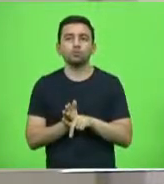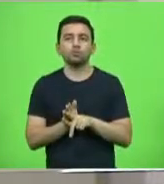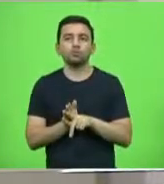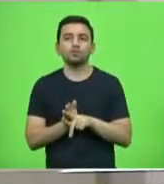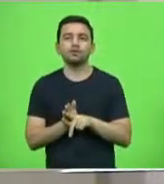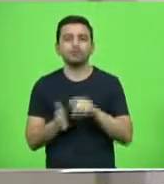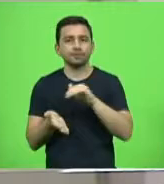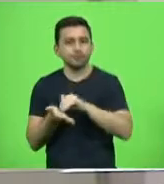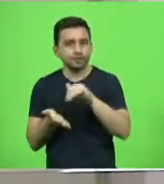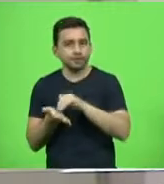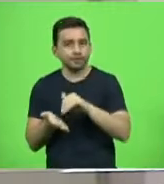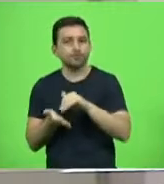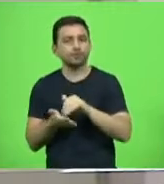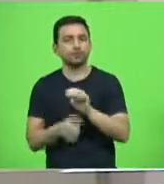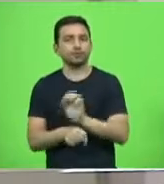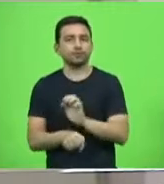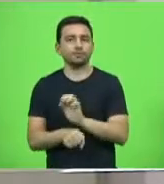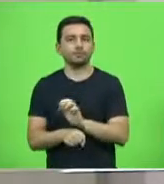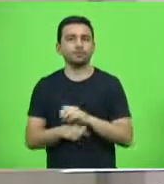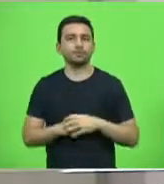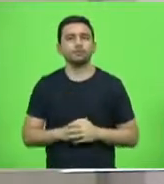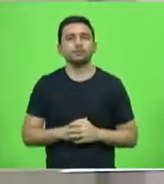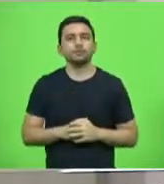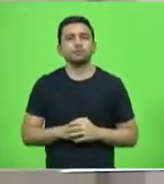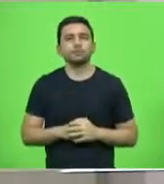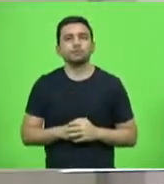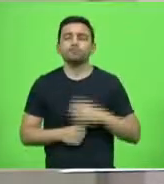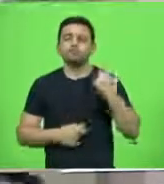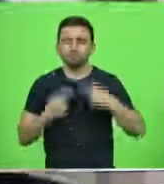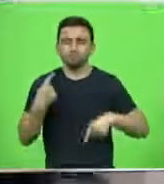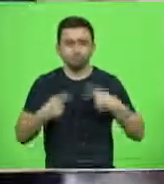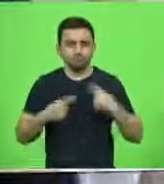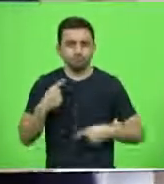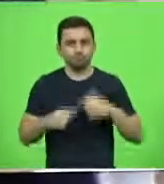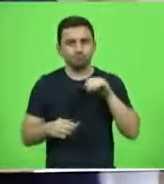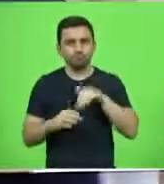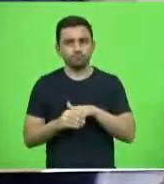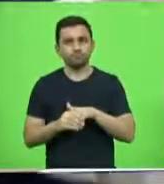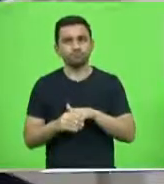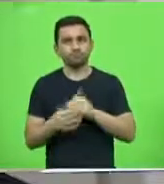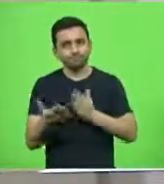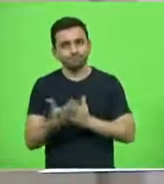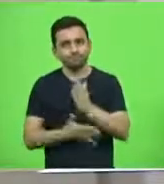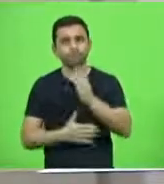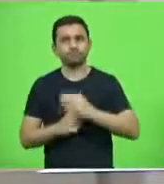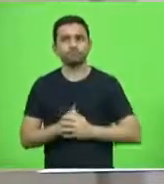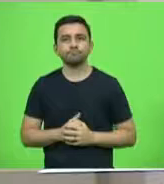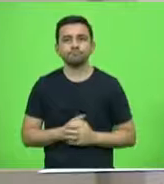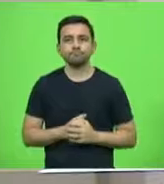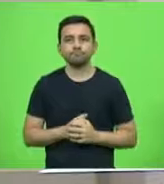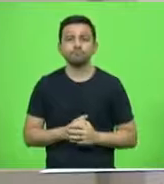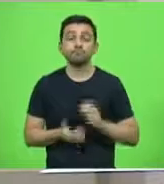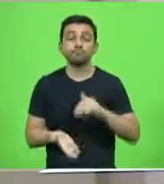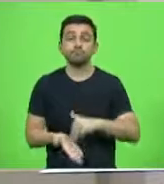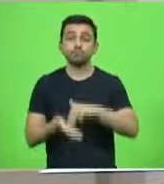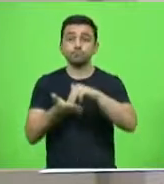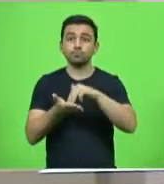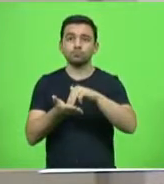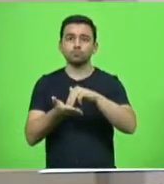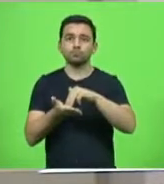Secretaria de Estado. Em discussão, em votação, aprovado. Moções,